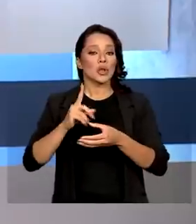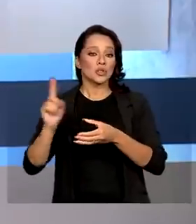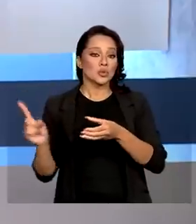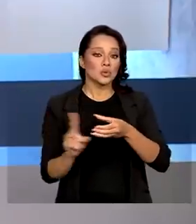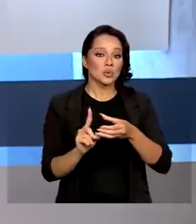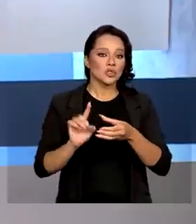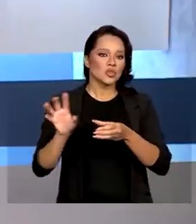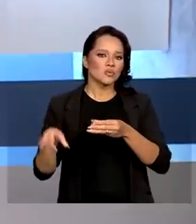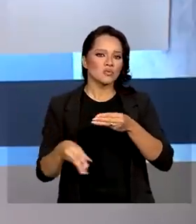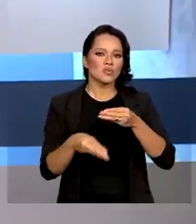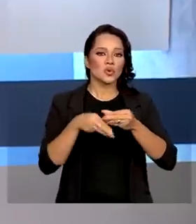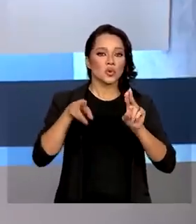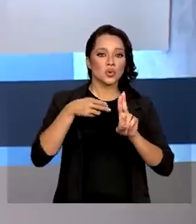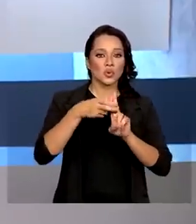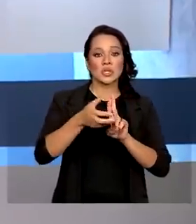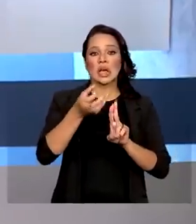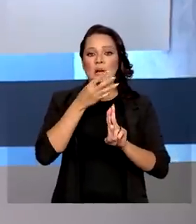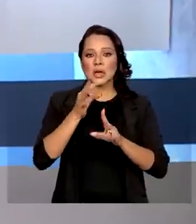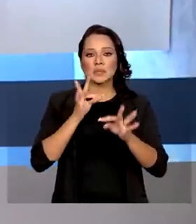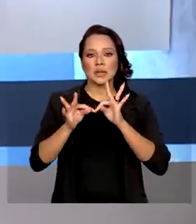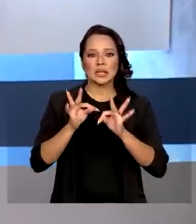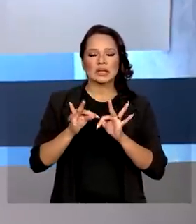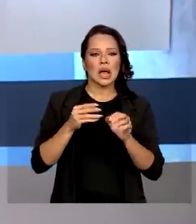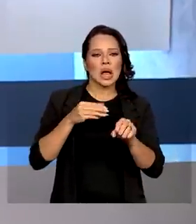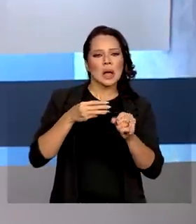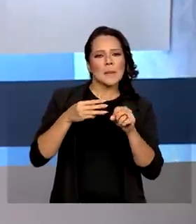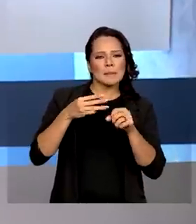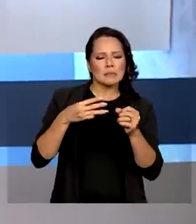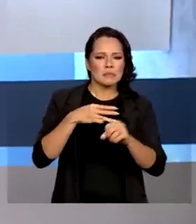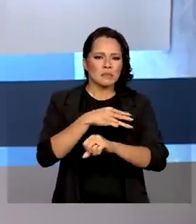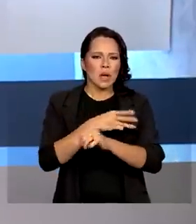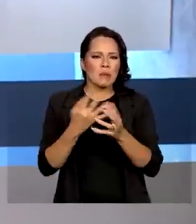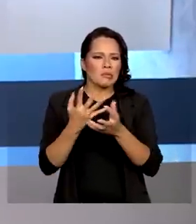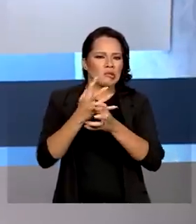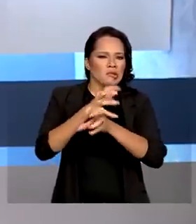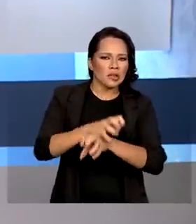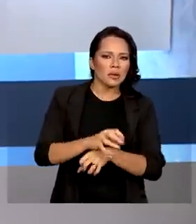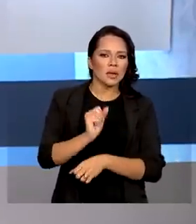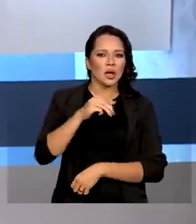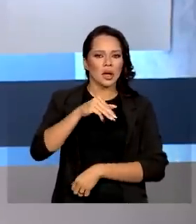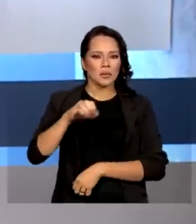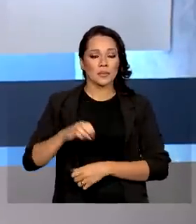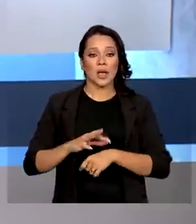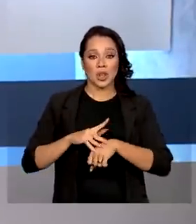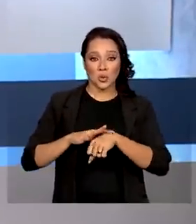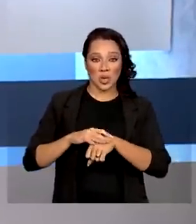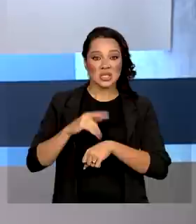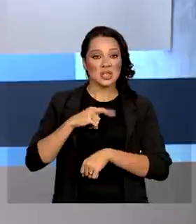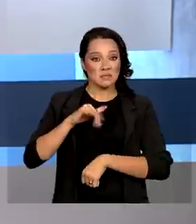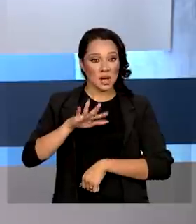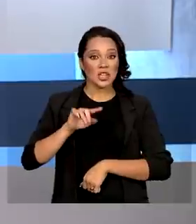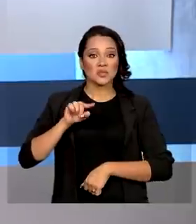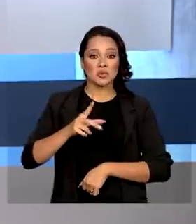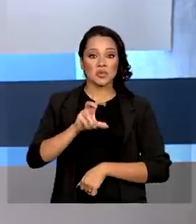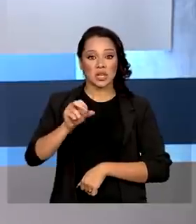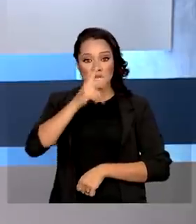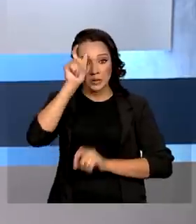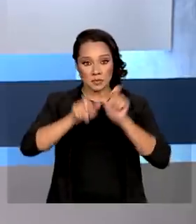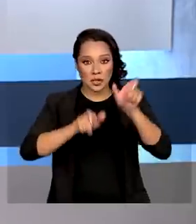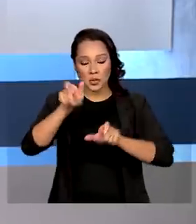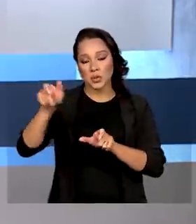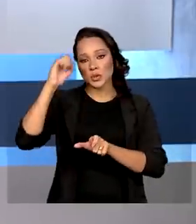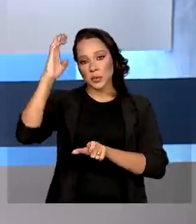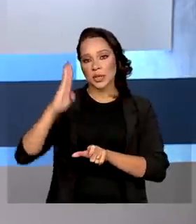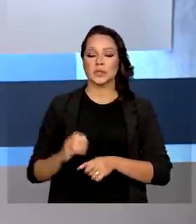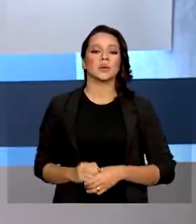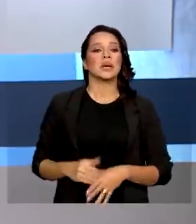ao SUS de um medicamento para tratar a atrofia muscular espinhal, a AME. A doença atinge mais de 1.500 pessoas